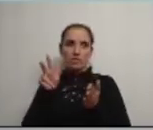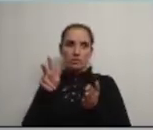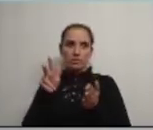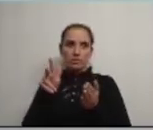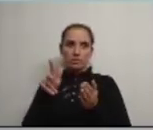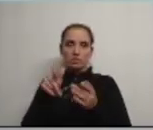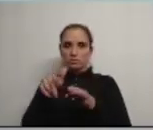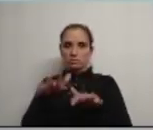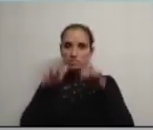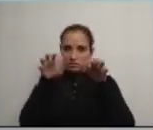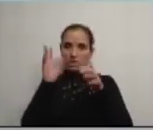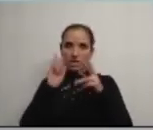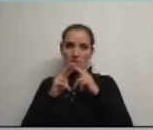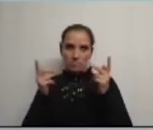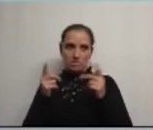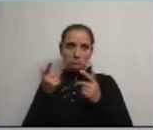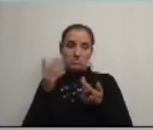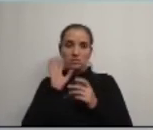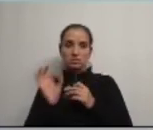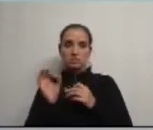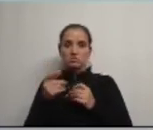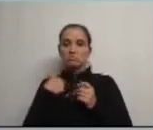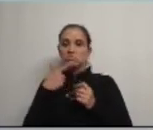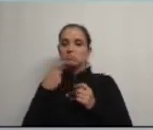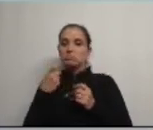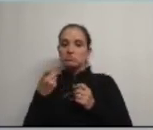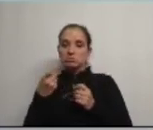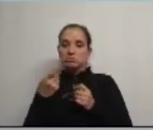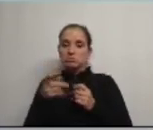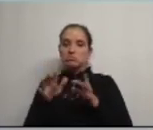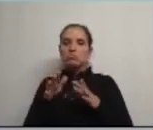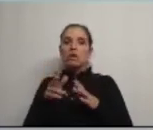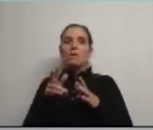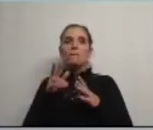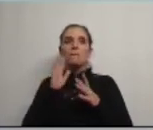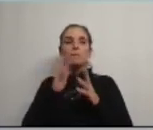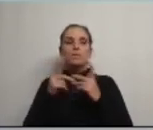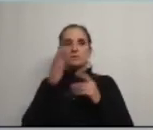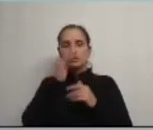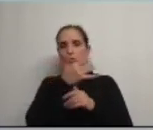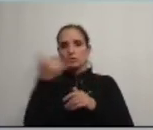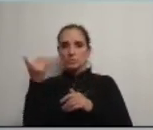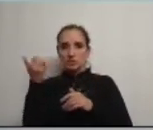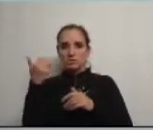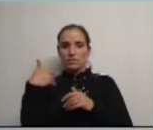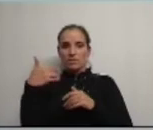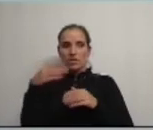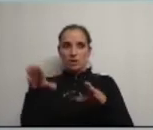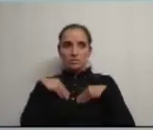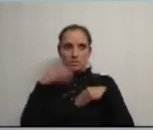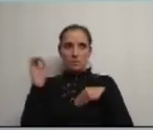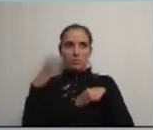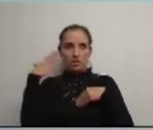de Executivo assim sendo pergunta ao Executivo Municipal se para 2015 irá assumir como